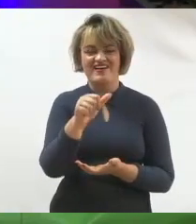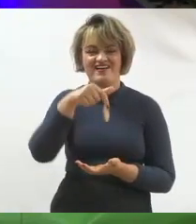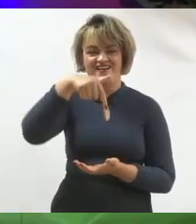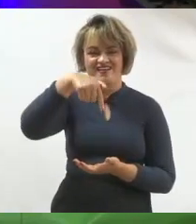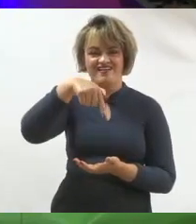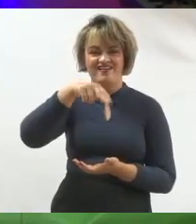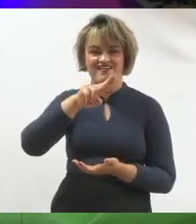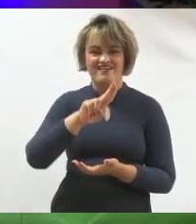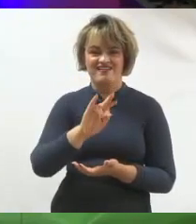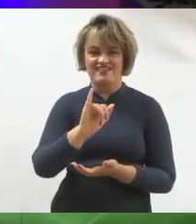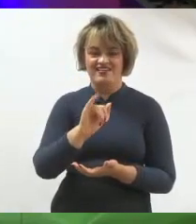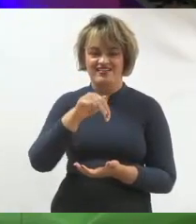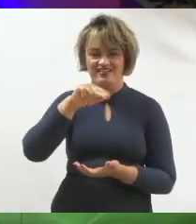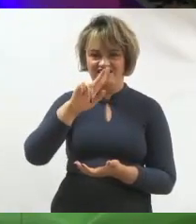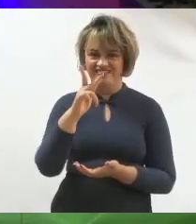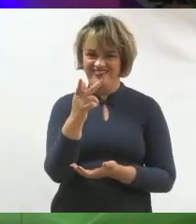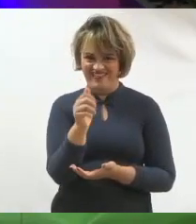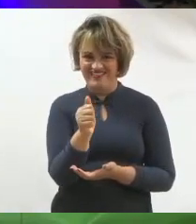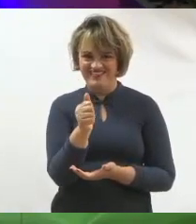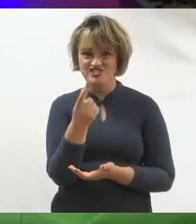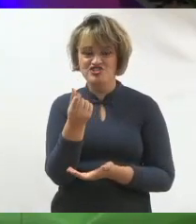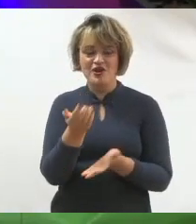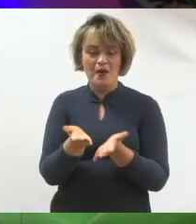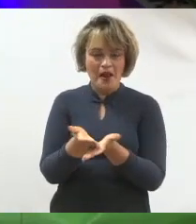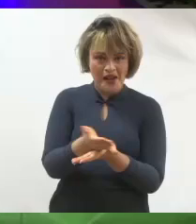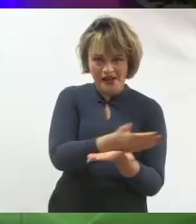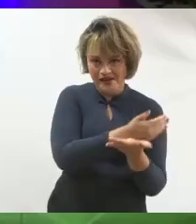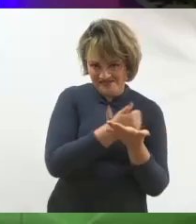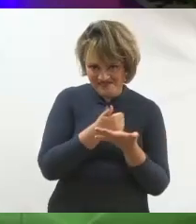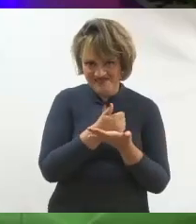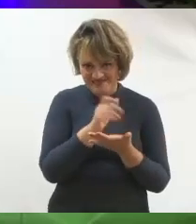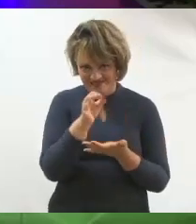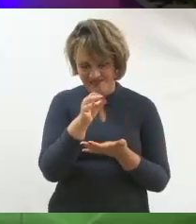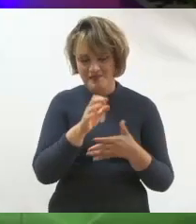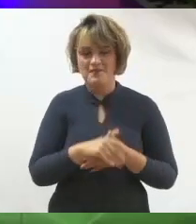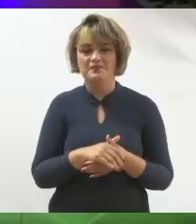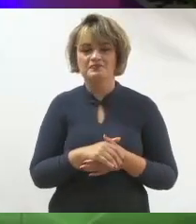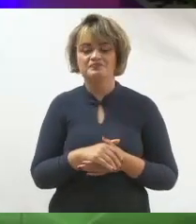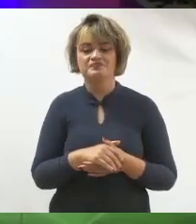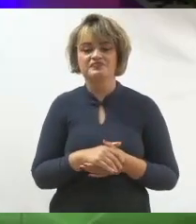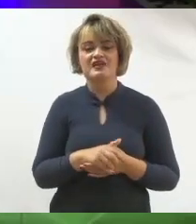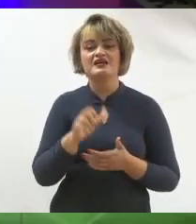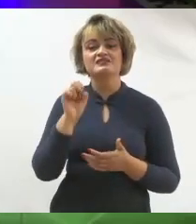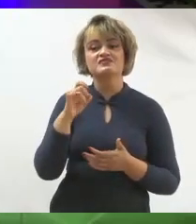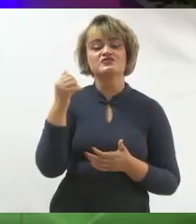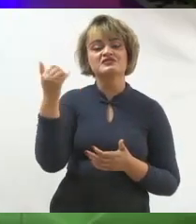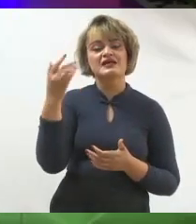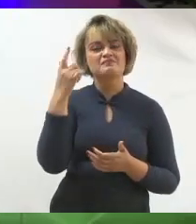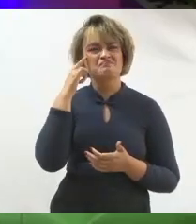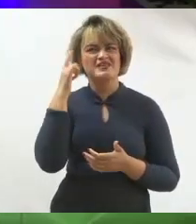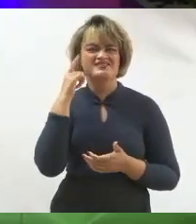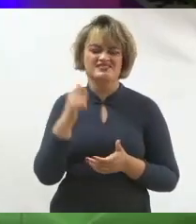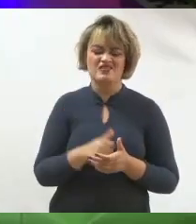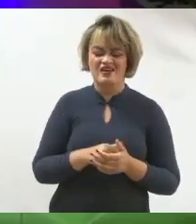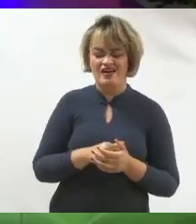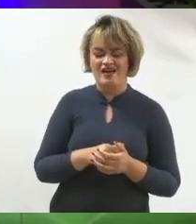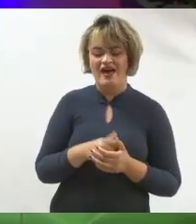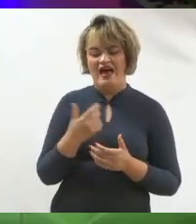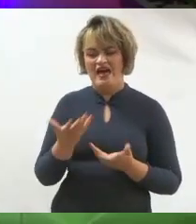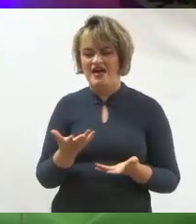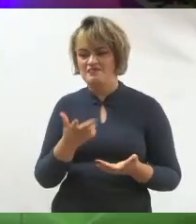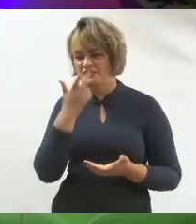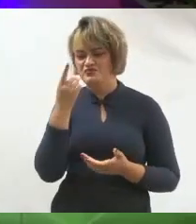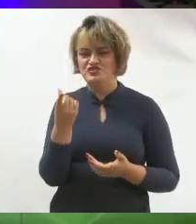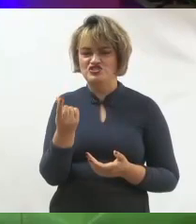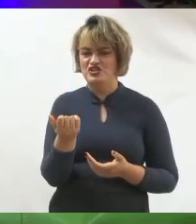o crowdfunding, você contratar uma plataforma para fazer arrecadação de dinheiro. E, se você está aí do outro lado pensando que ninguém